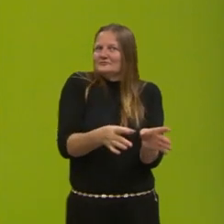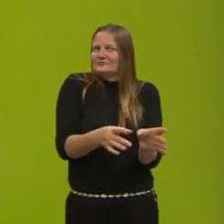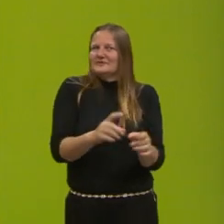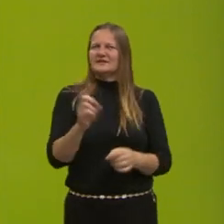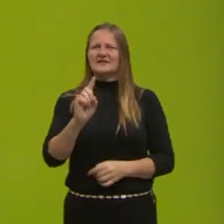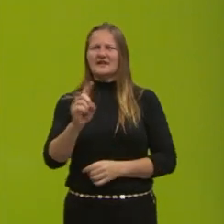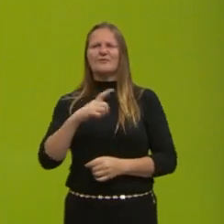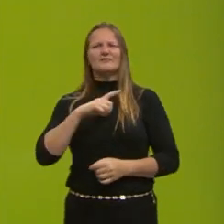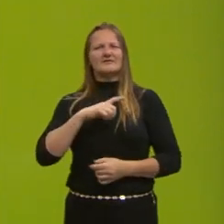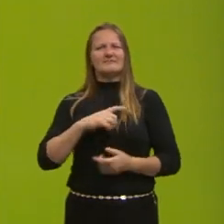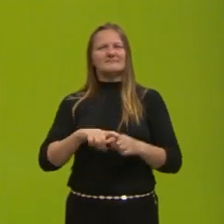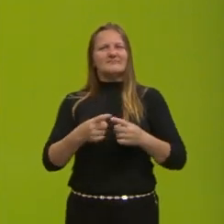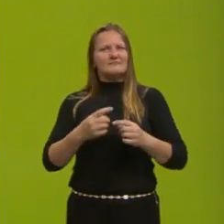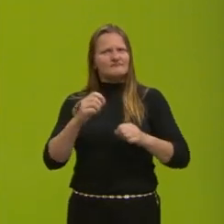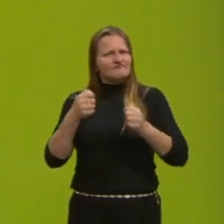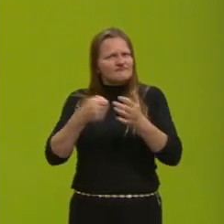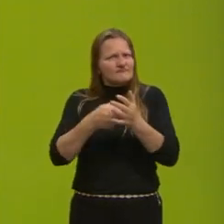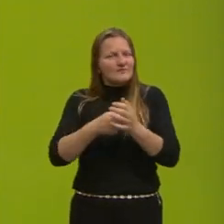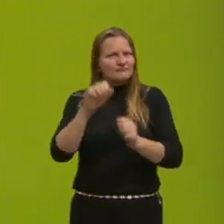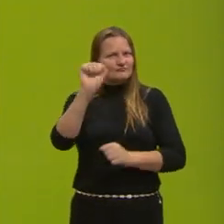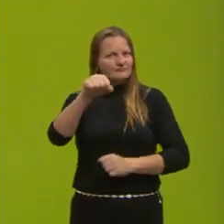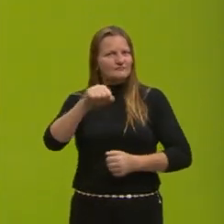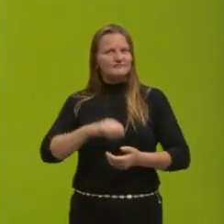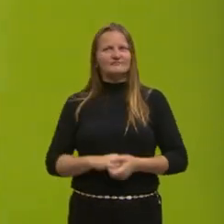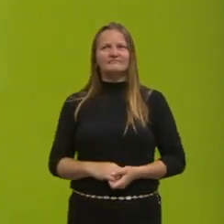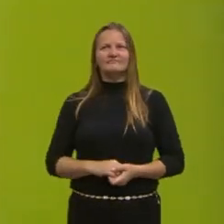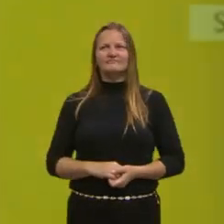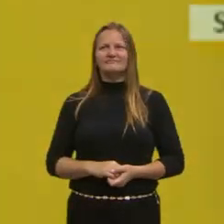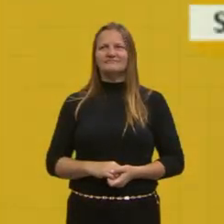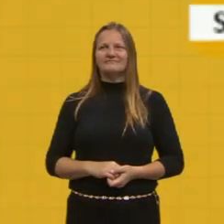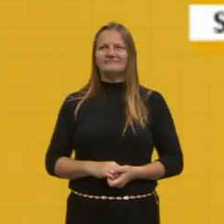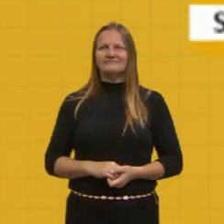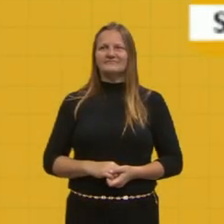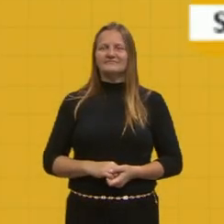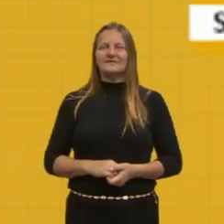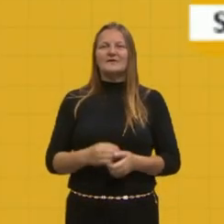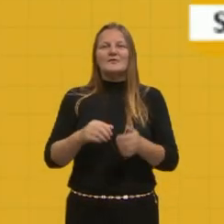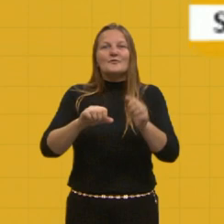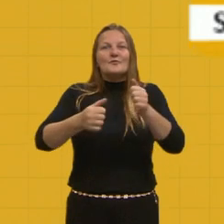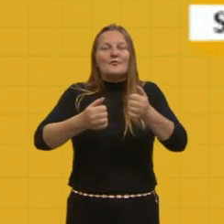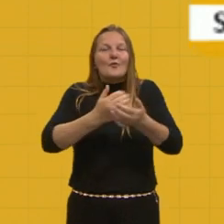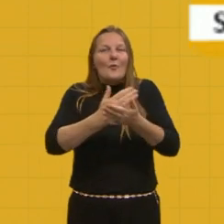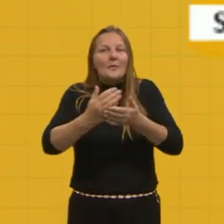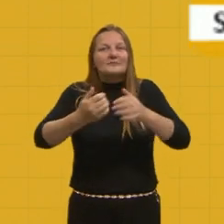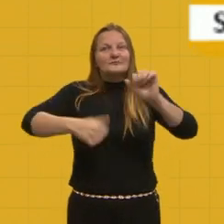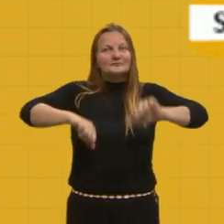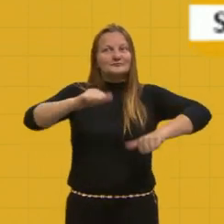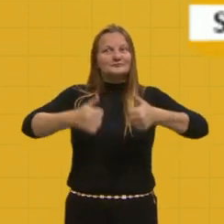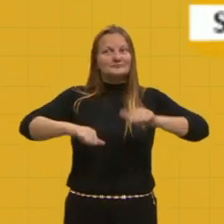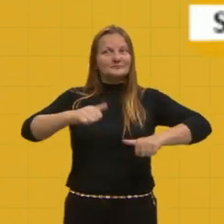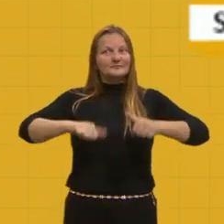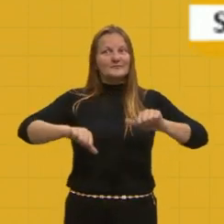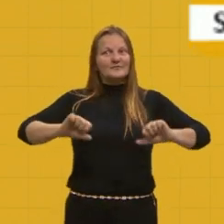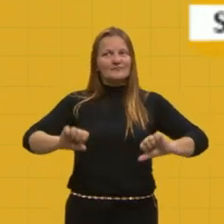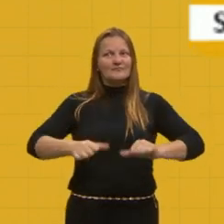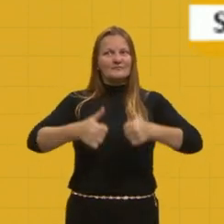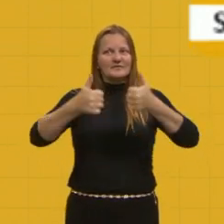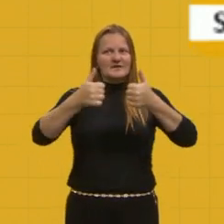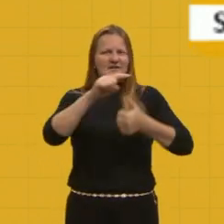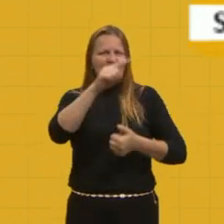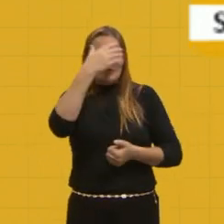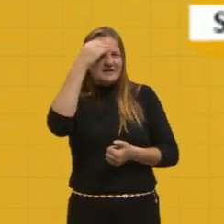não vocês já têm. Vamos tentar o sim. E como eu falei no início do programa, para vocês não esquecerem,